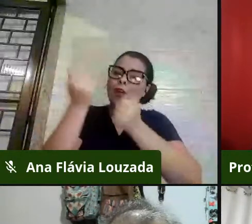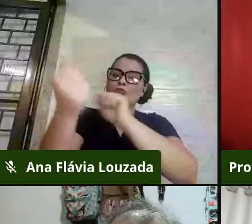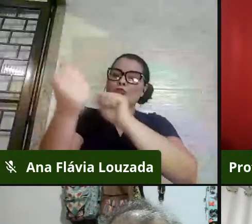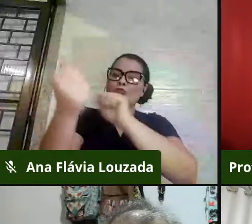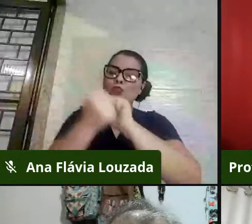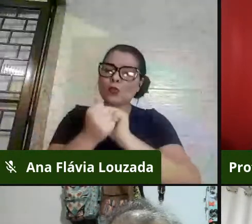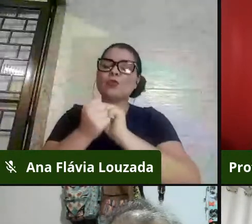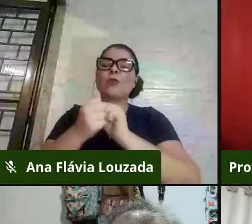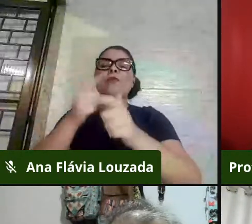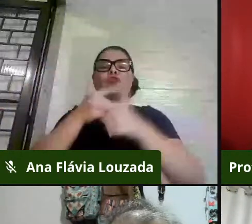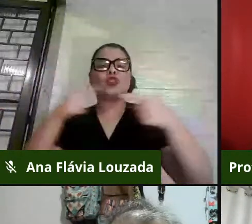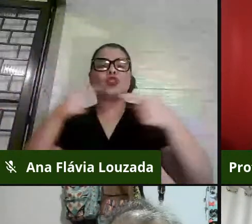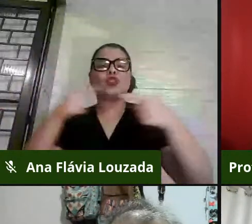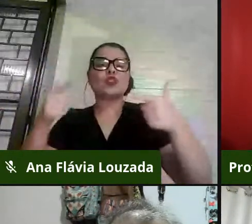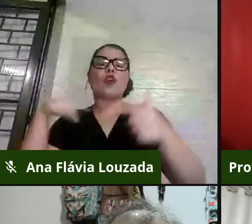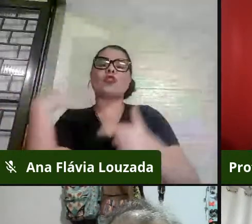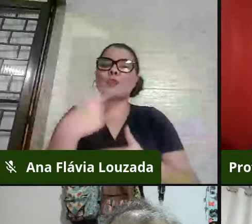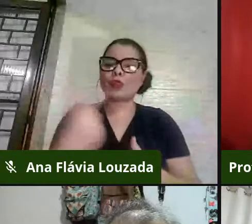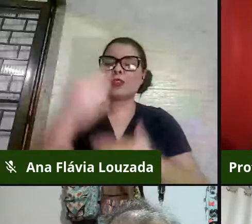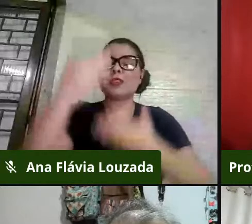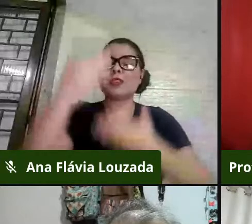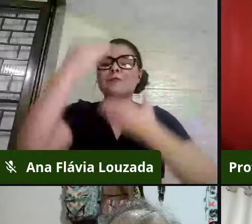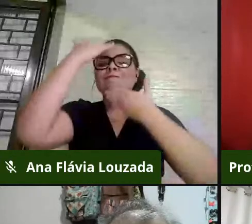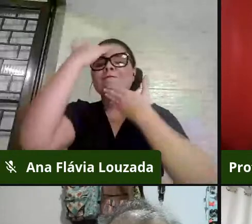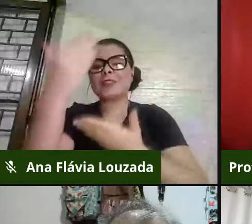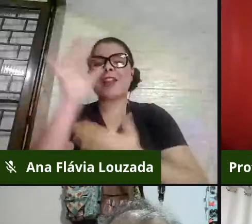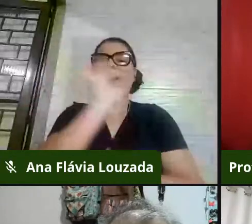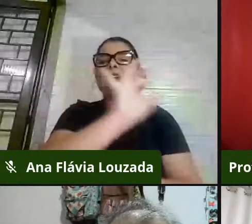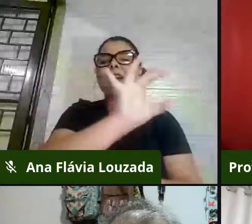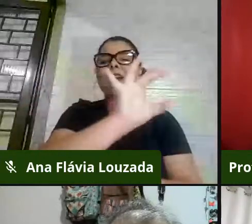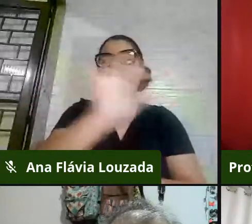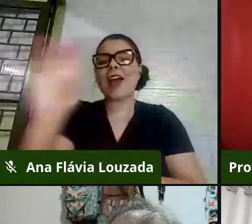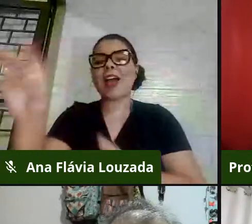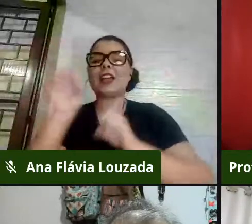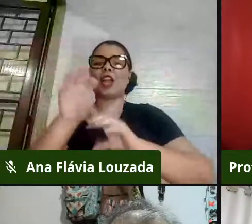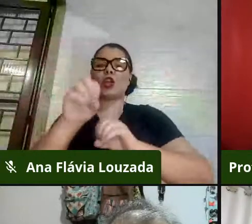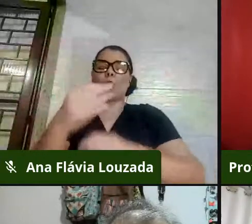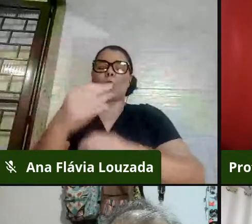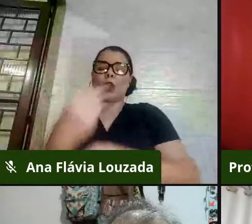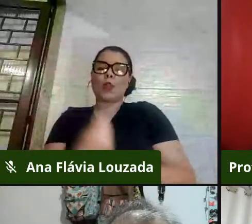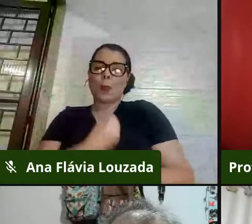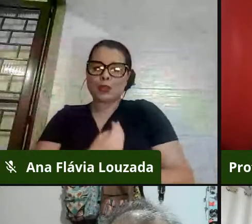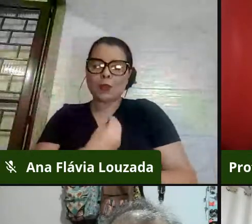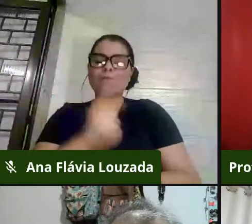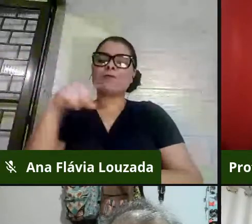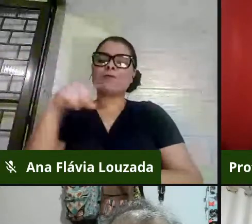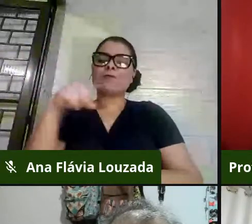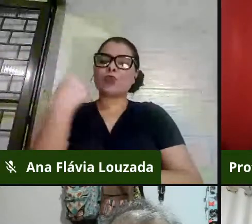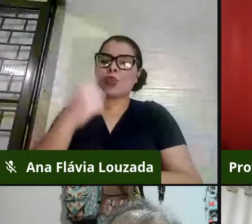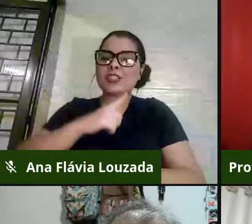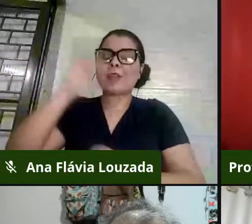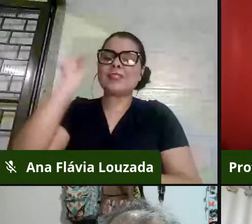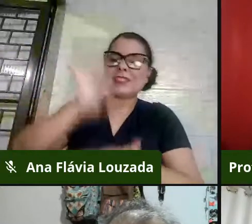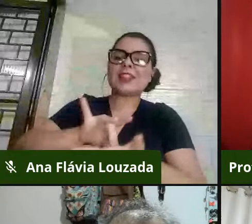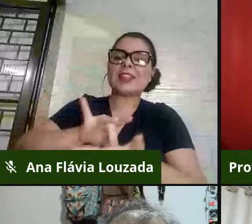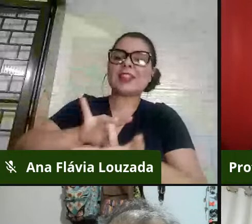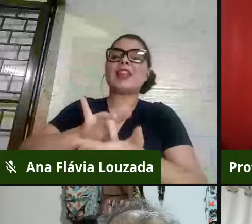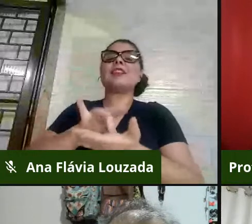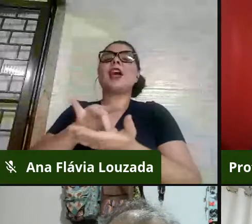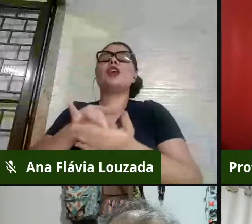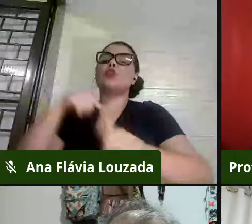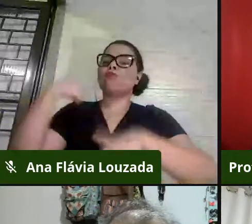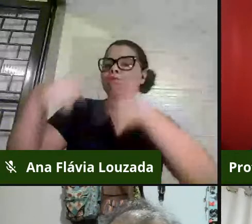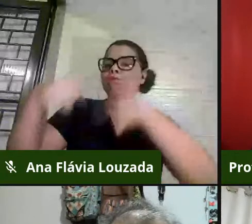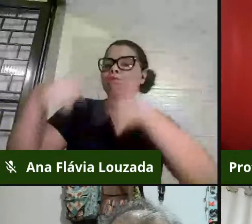sorte para todos nós. Nossa gratidão a cada educador que está participando. A gente tem certeza que o trabalho de cada um é o que faz a